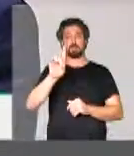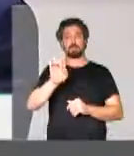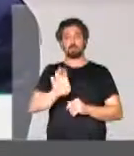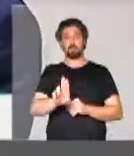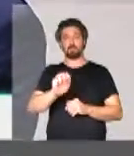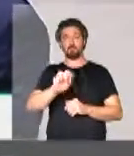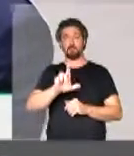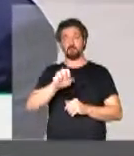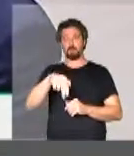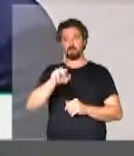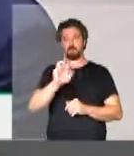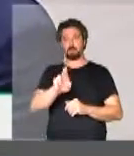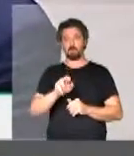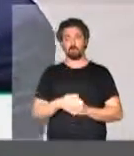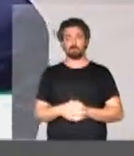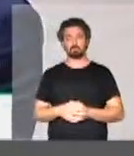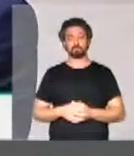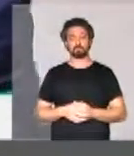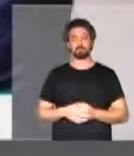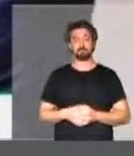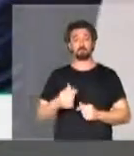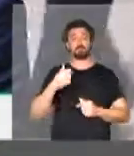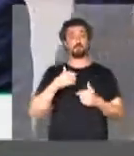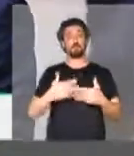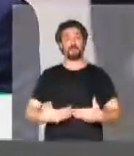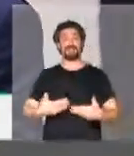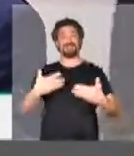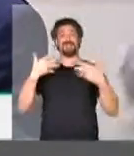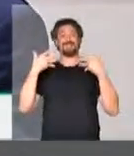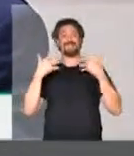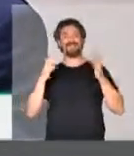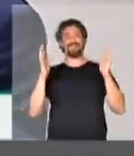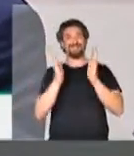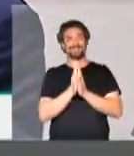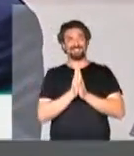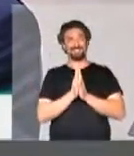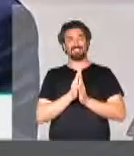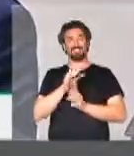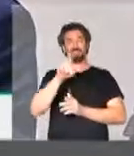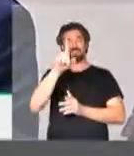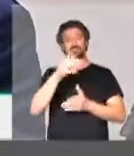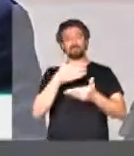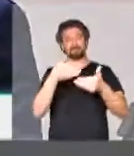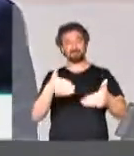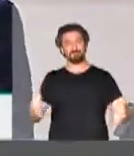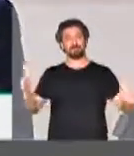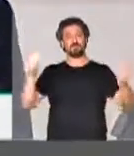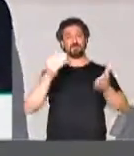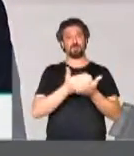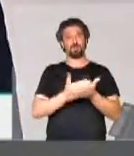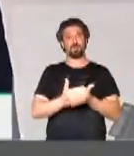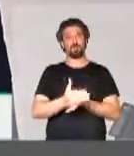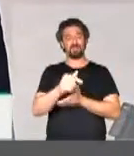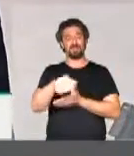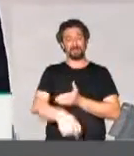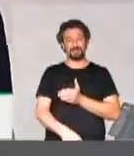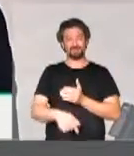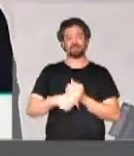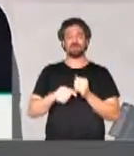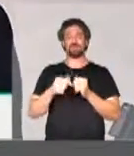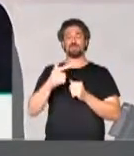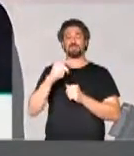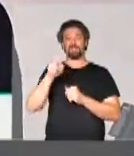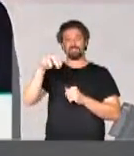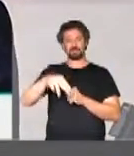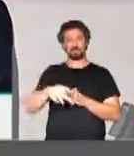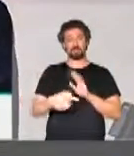Obrigada. Deputada Rosana Valle, é com grande alegria que vimos aqui a sua estreia no grande expediente para